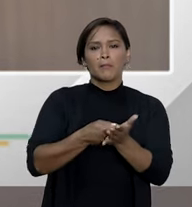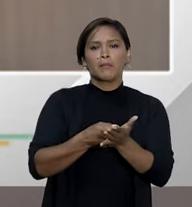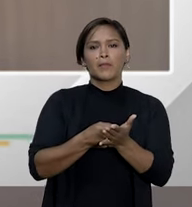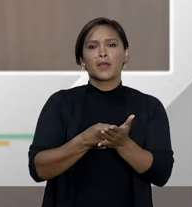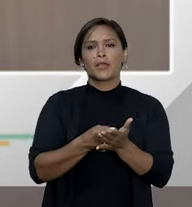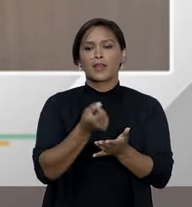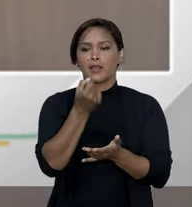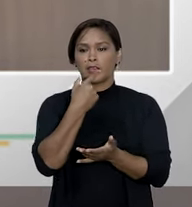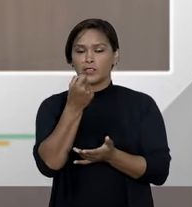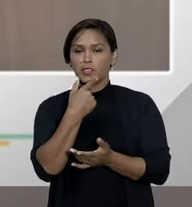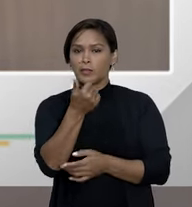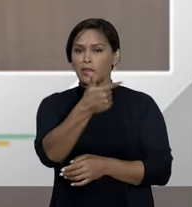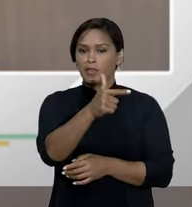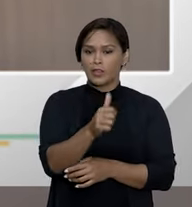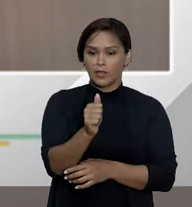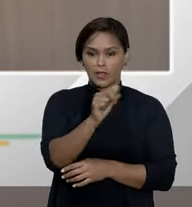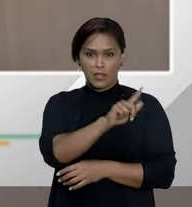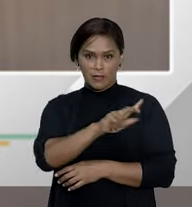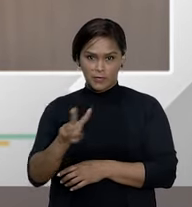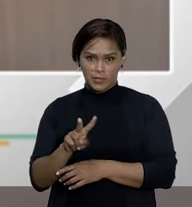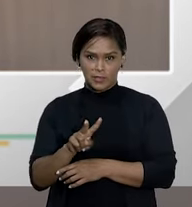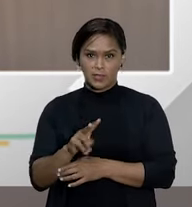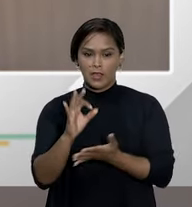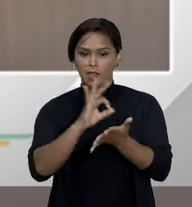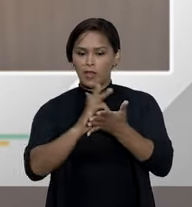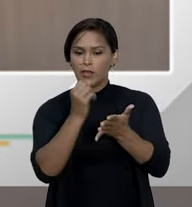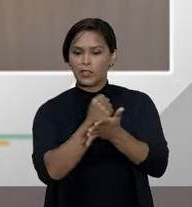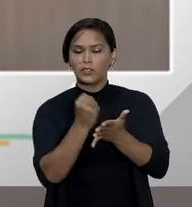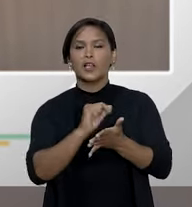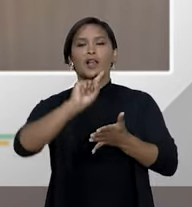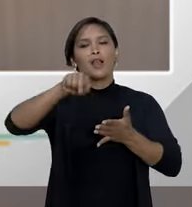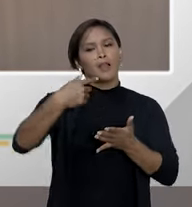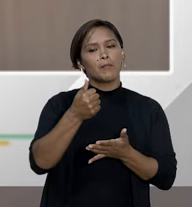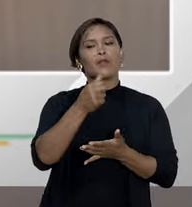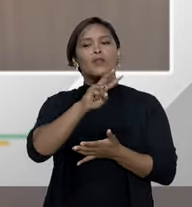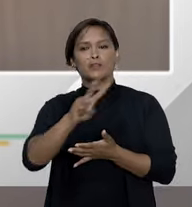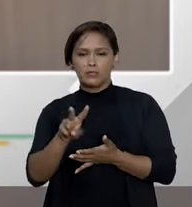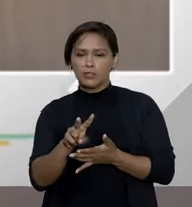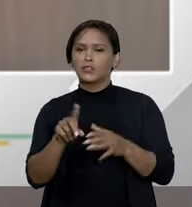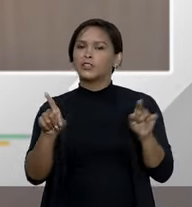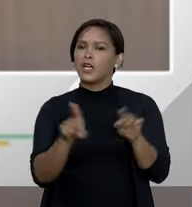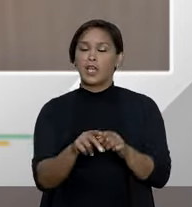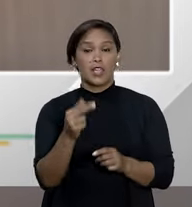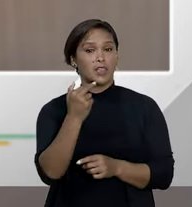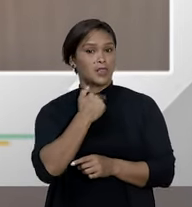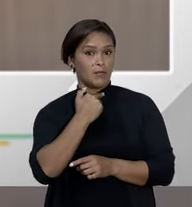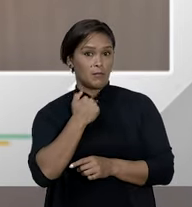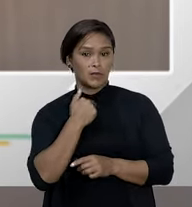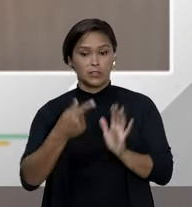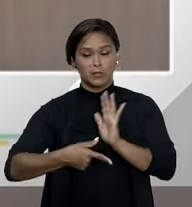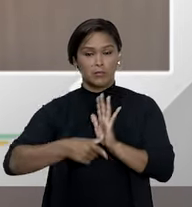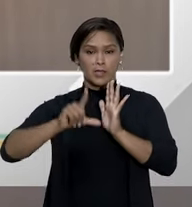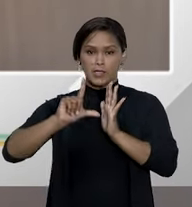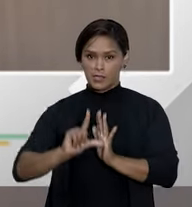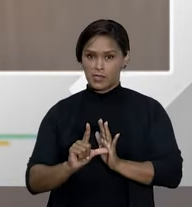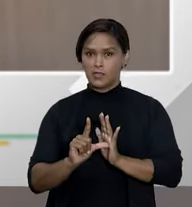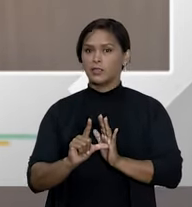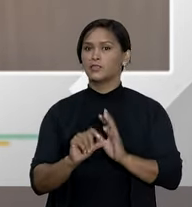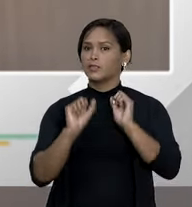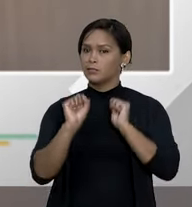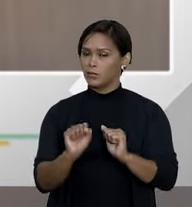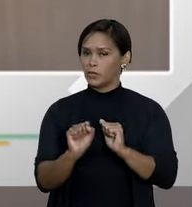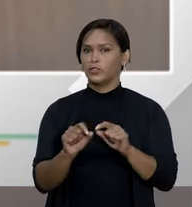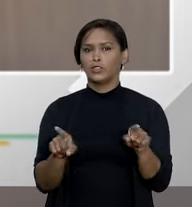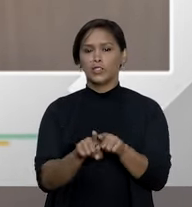sem registro nacional na Anvisa. Após o registro o plano de saúde claro não pode recusar o tratamento de